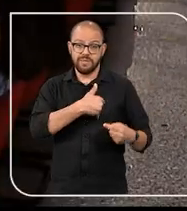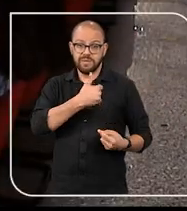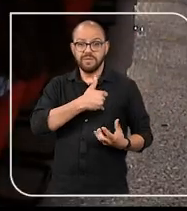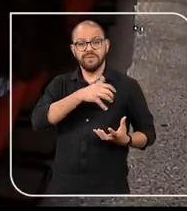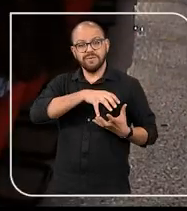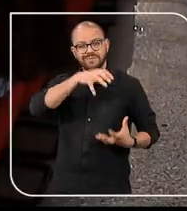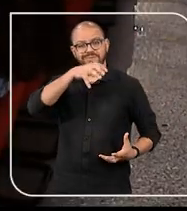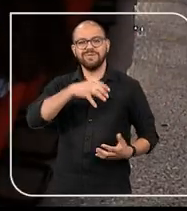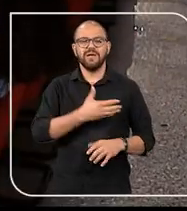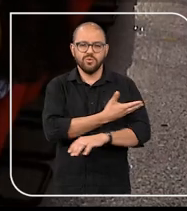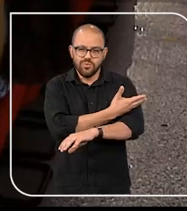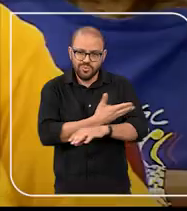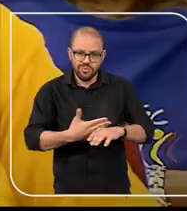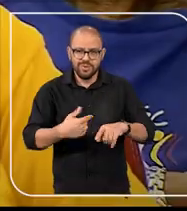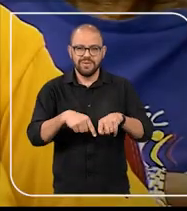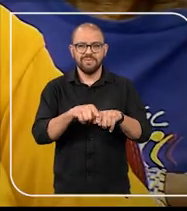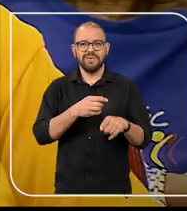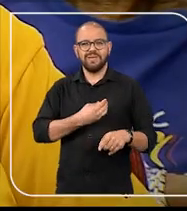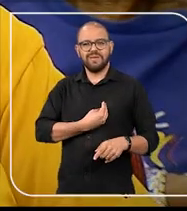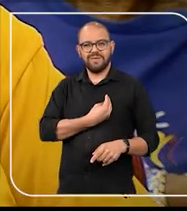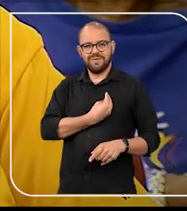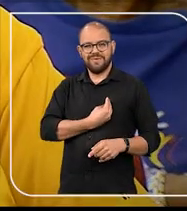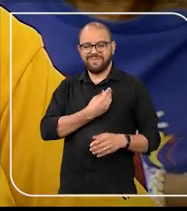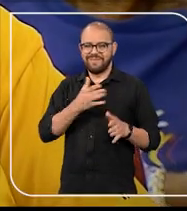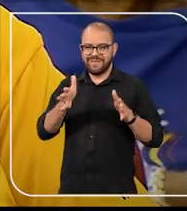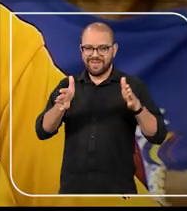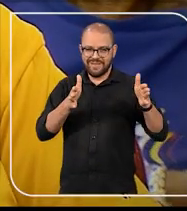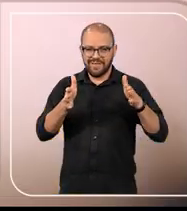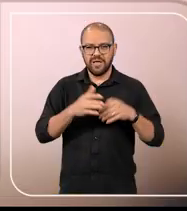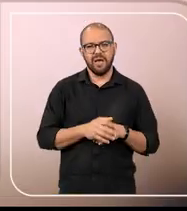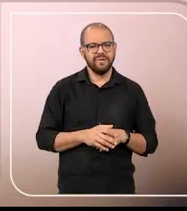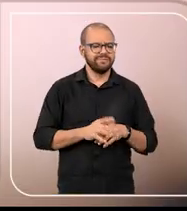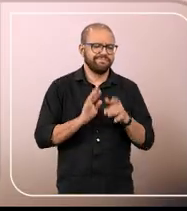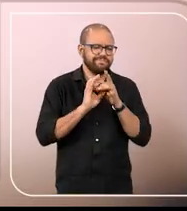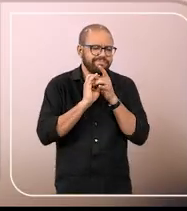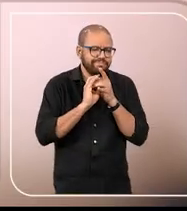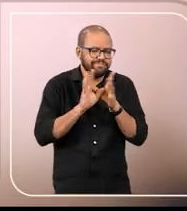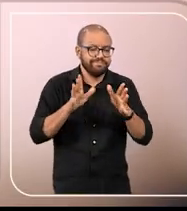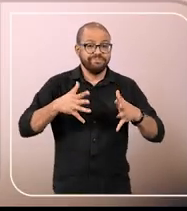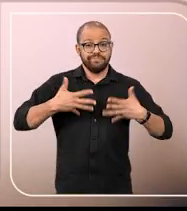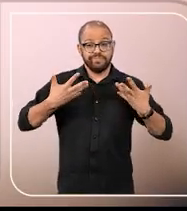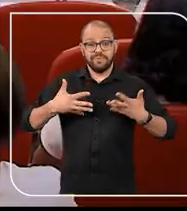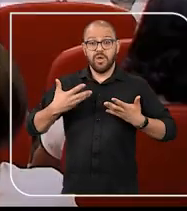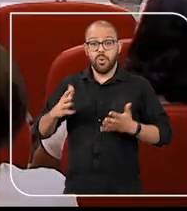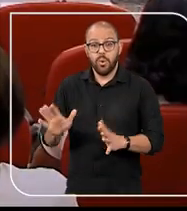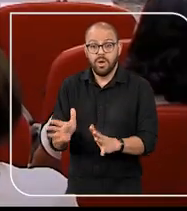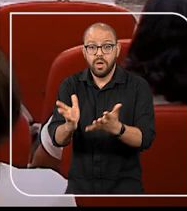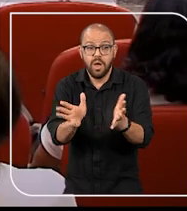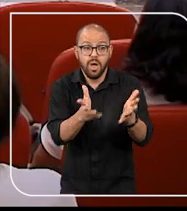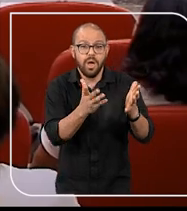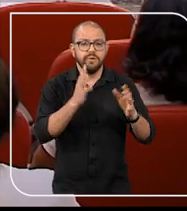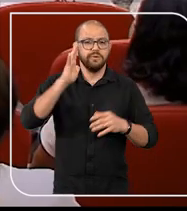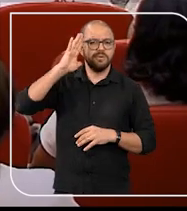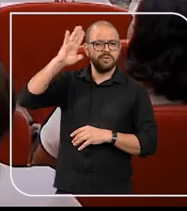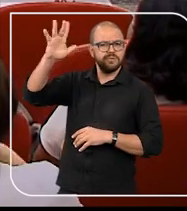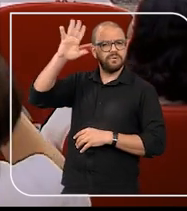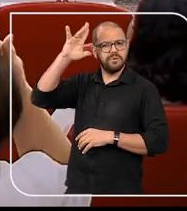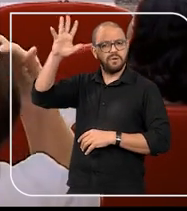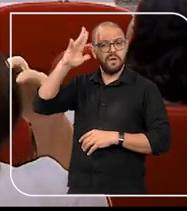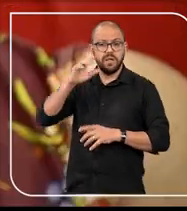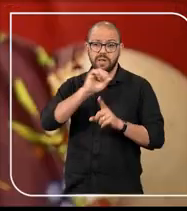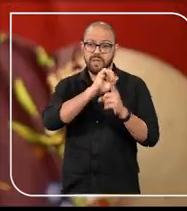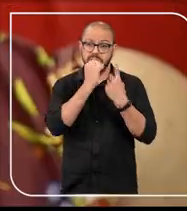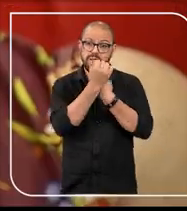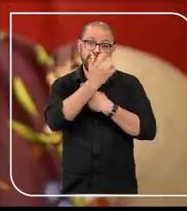temas pertinentes ao seu cotidiano e à fase de vida. De forma descontraída, são incentivados a